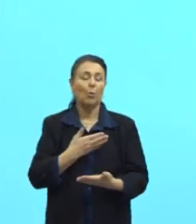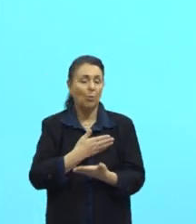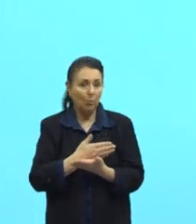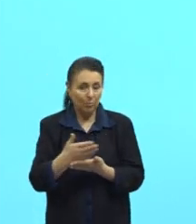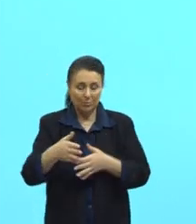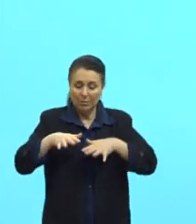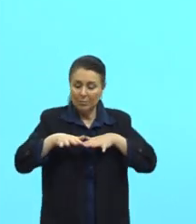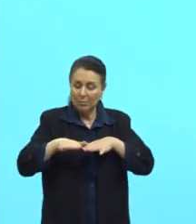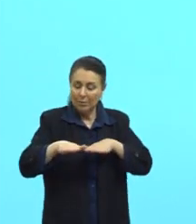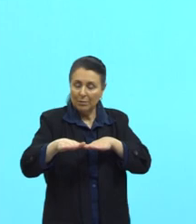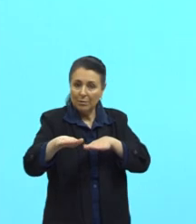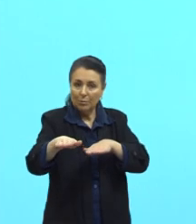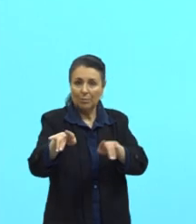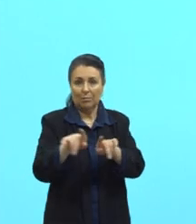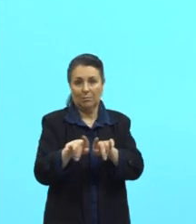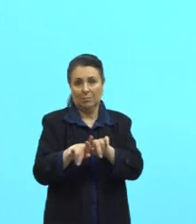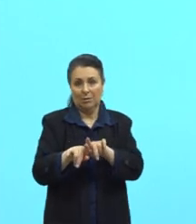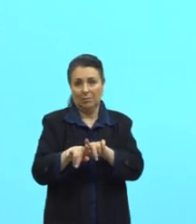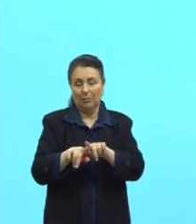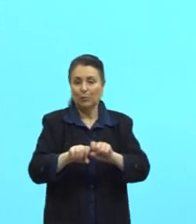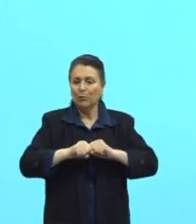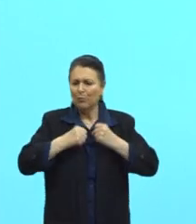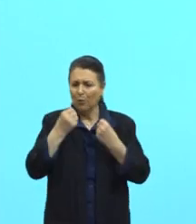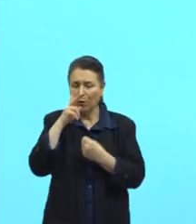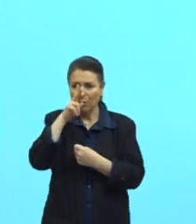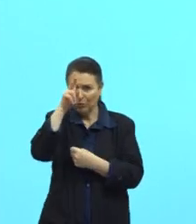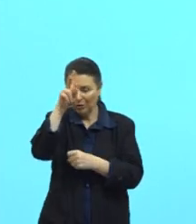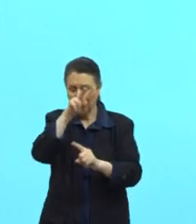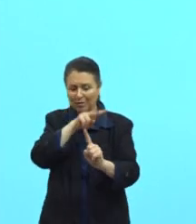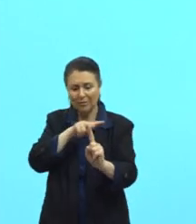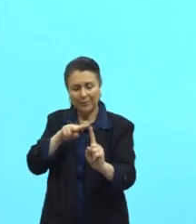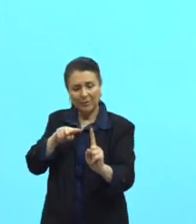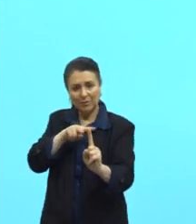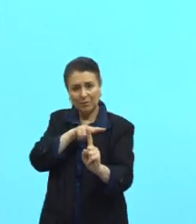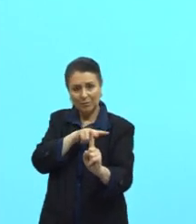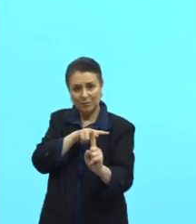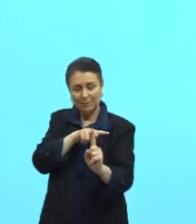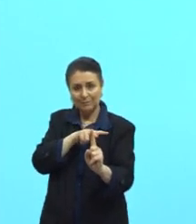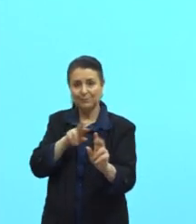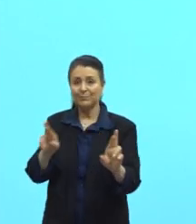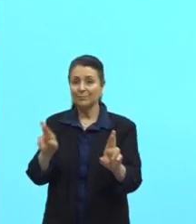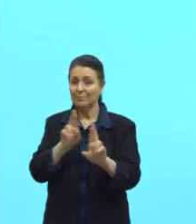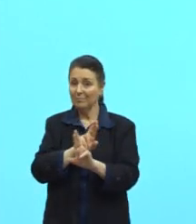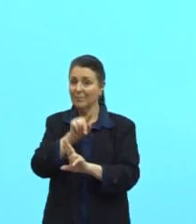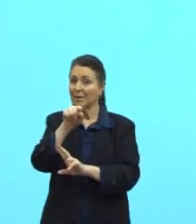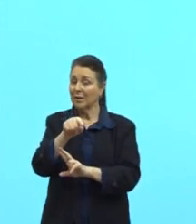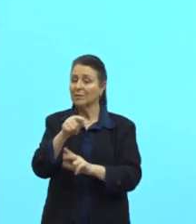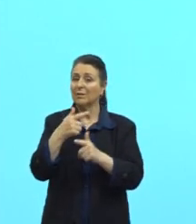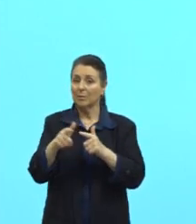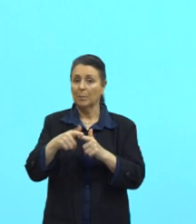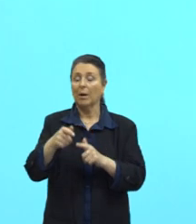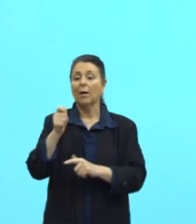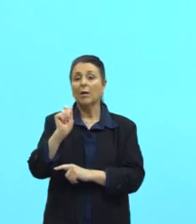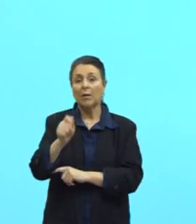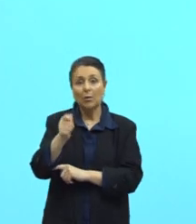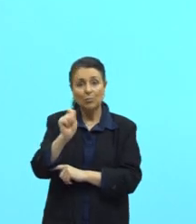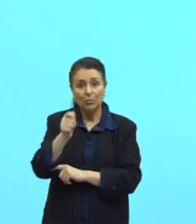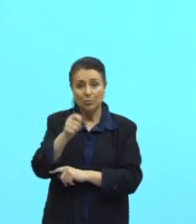fortes, né, justamente nessa, nessa ótica relacionada a isso. E aí a Argentina, né,